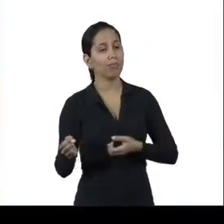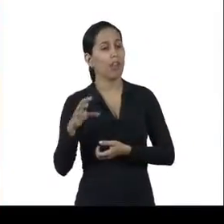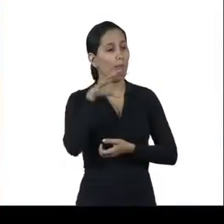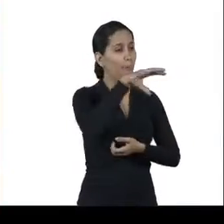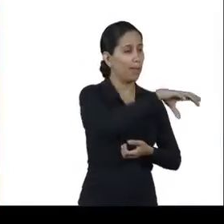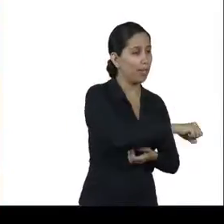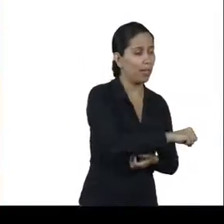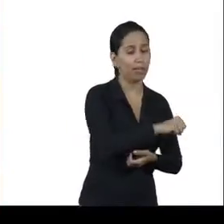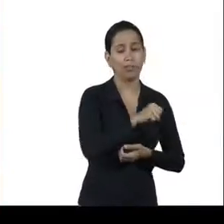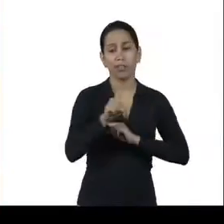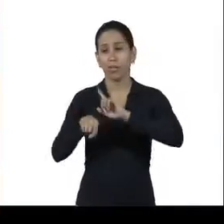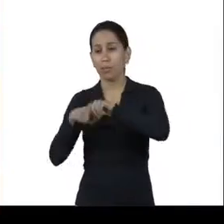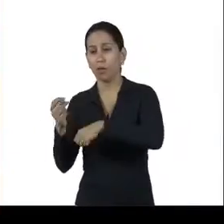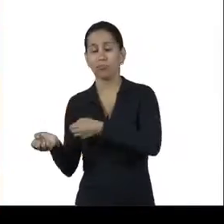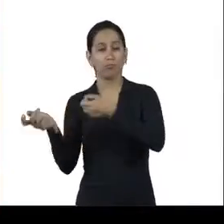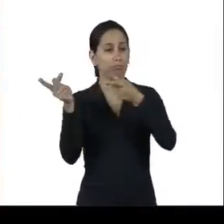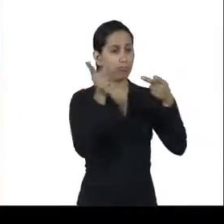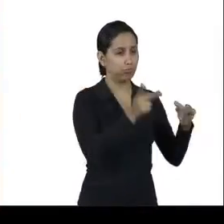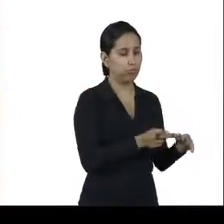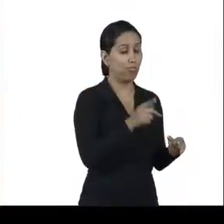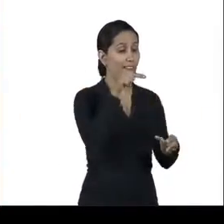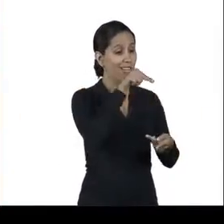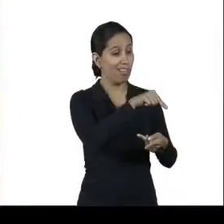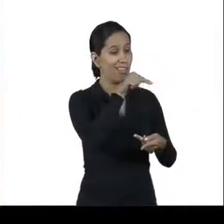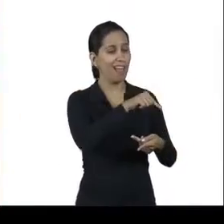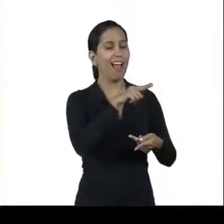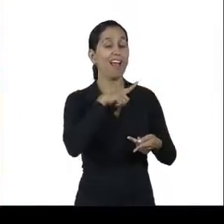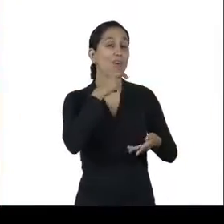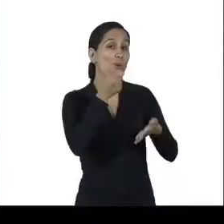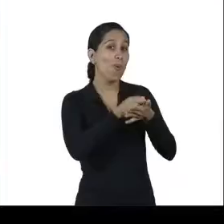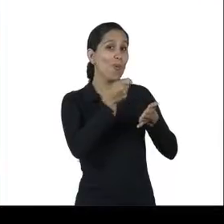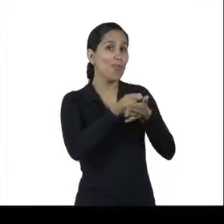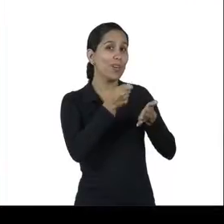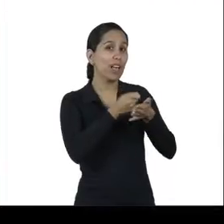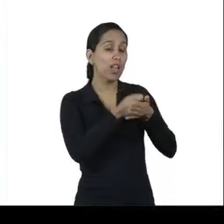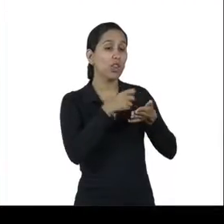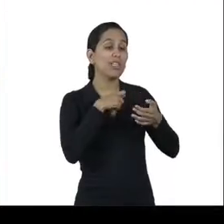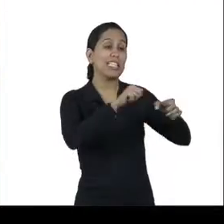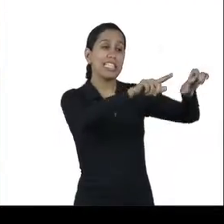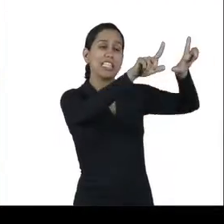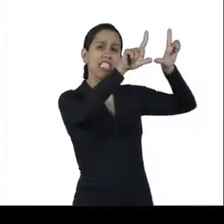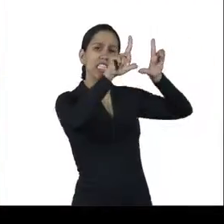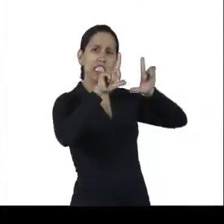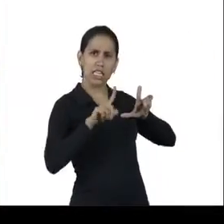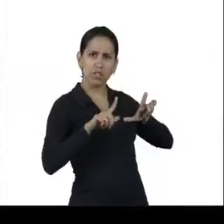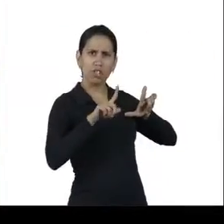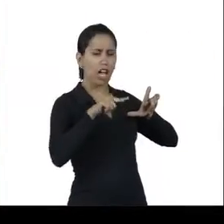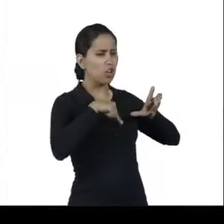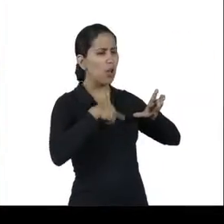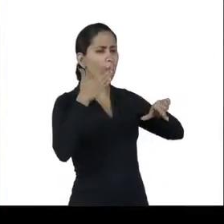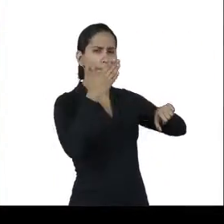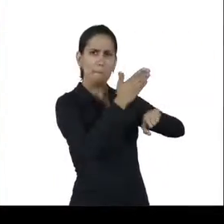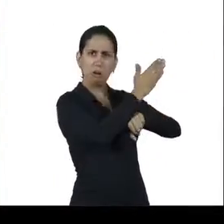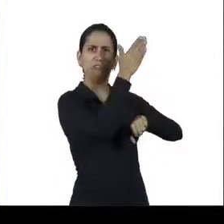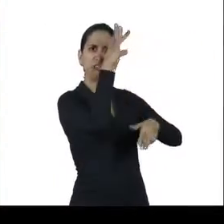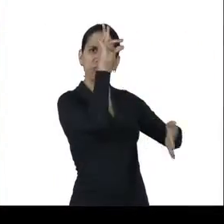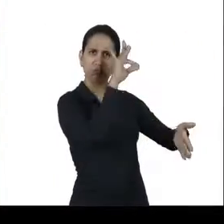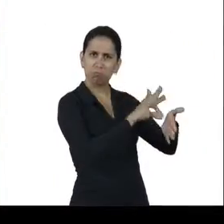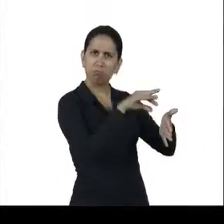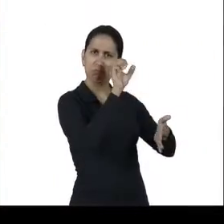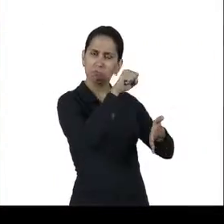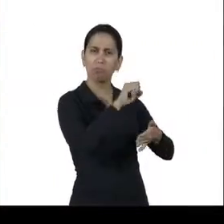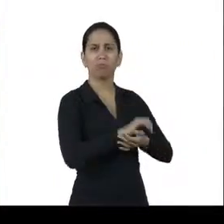Nesta ficha, é obrigatória a colocação do certificado de aprovação e a data de recebimento e devolução, de acordo com o